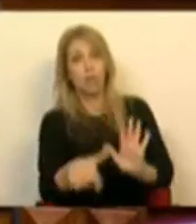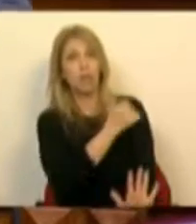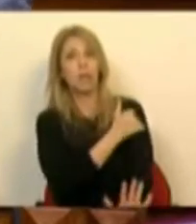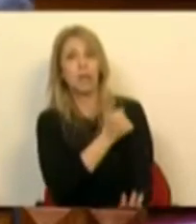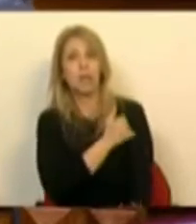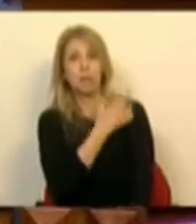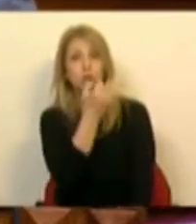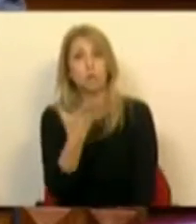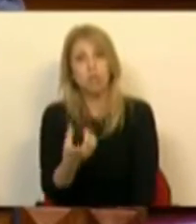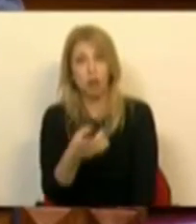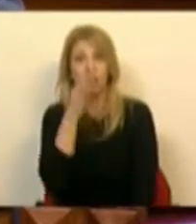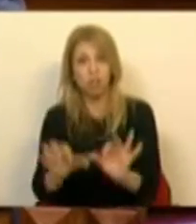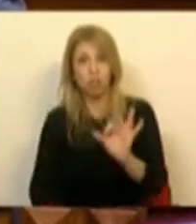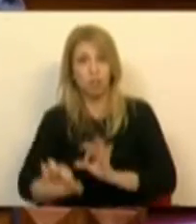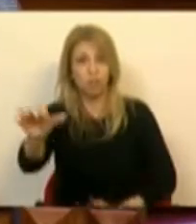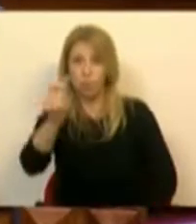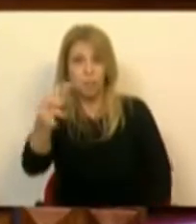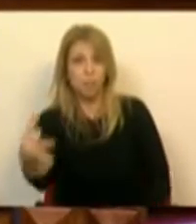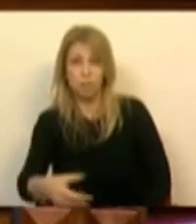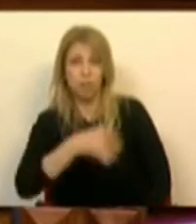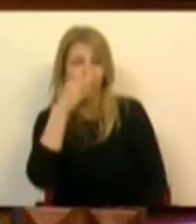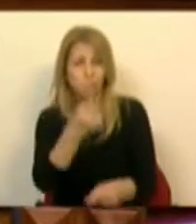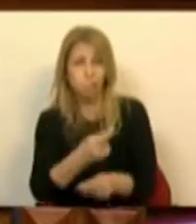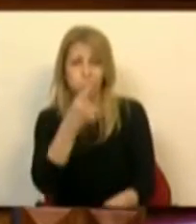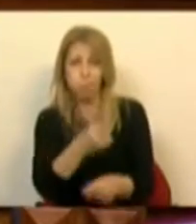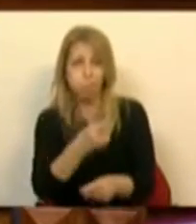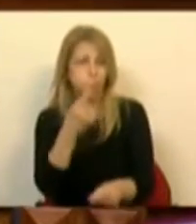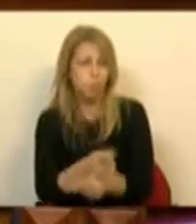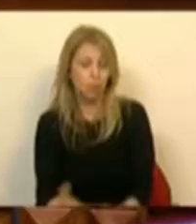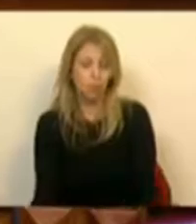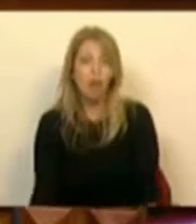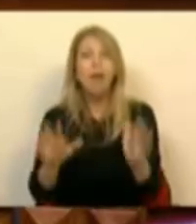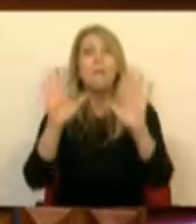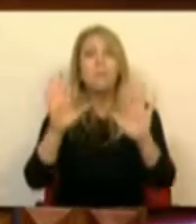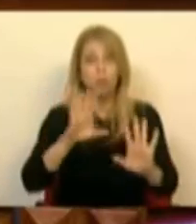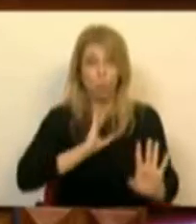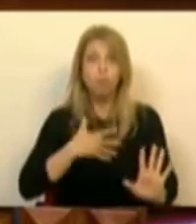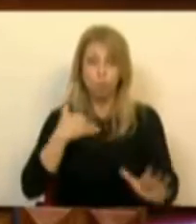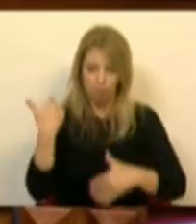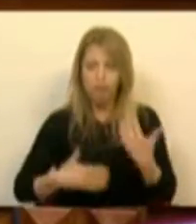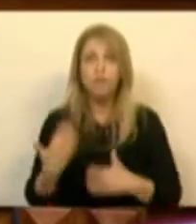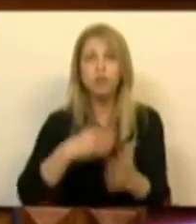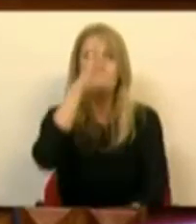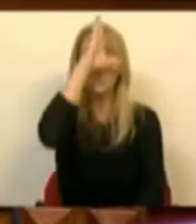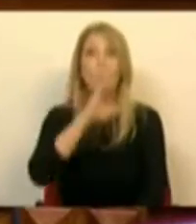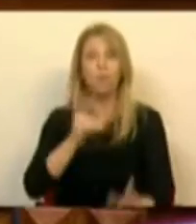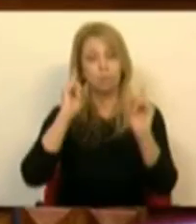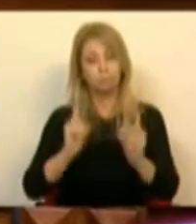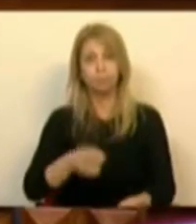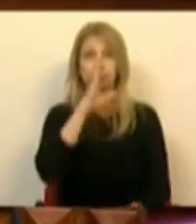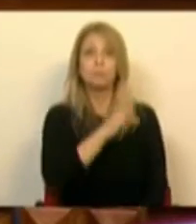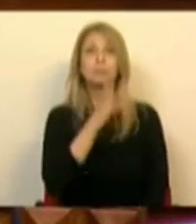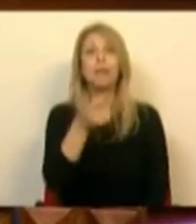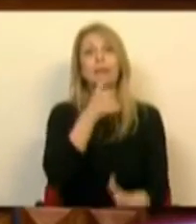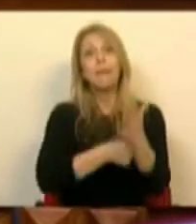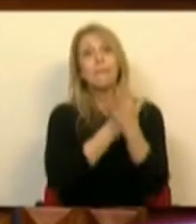sempre o mesmo do PCP desde 2019 quanto aos pequenos agricultores. Só que o mundo avançou. O mundo avançou. O Governo não implementou muita medida desde essa